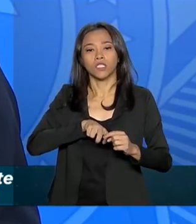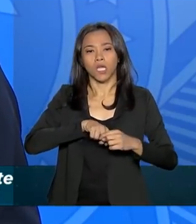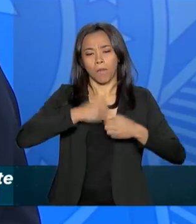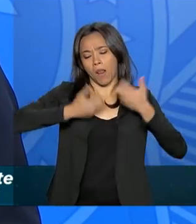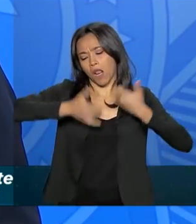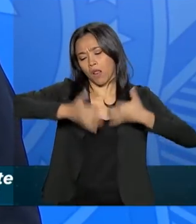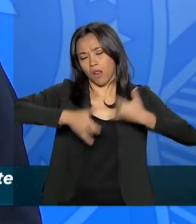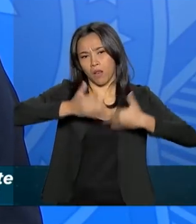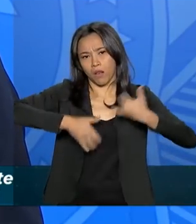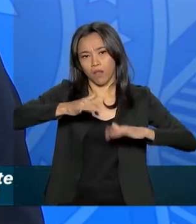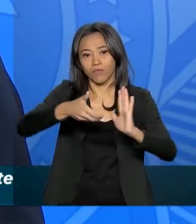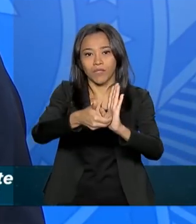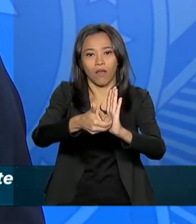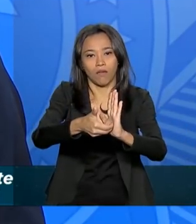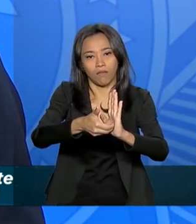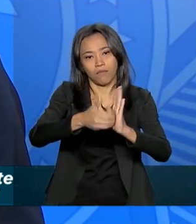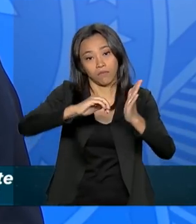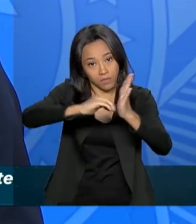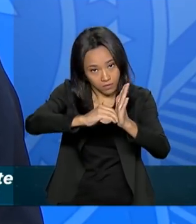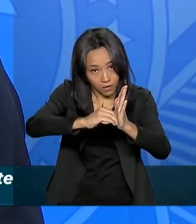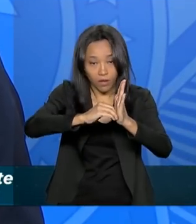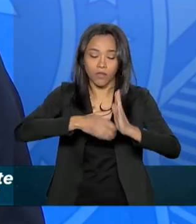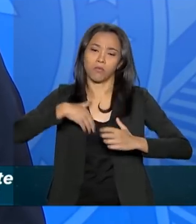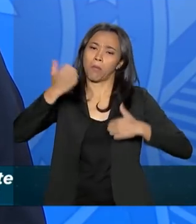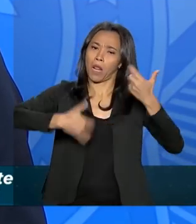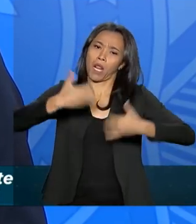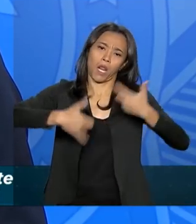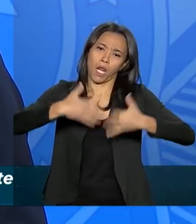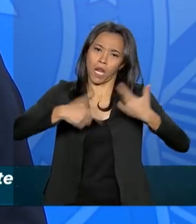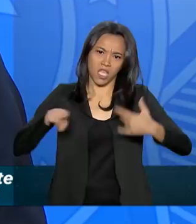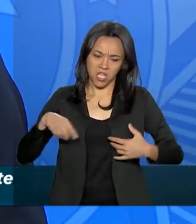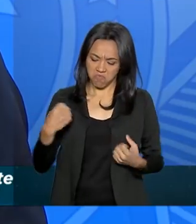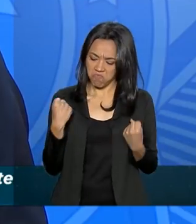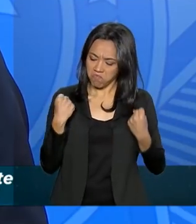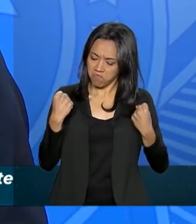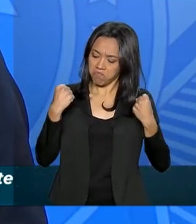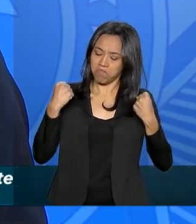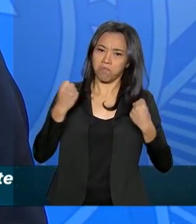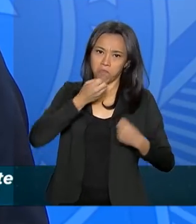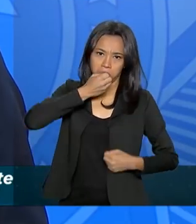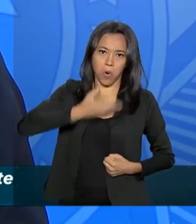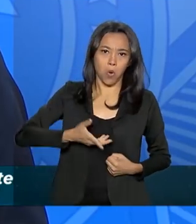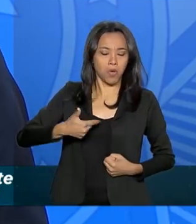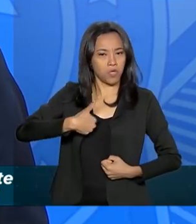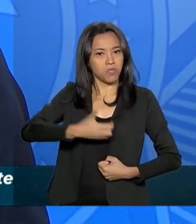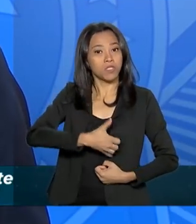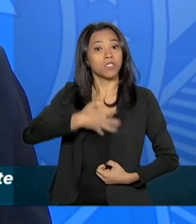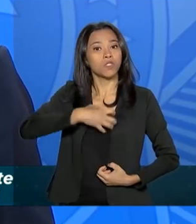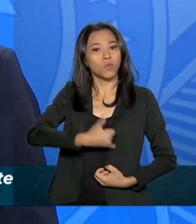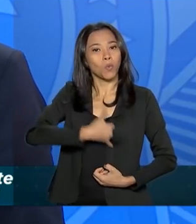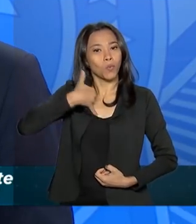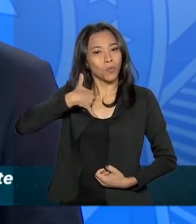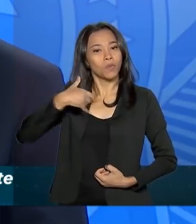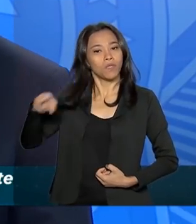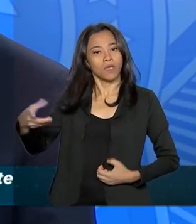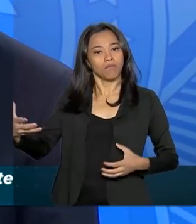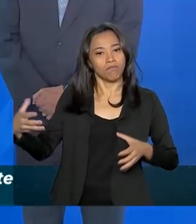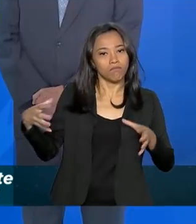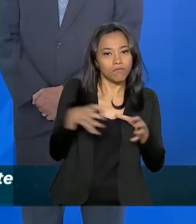e saiu mais fortalecido do que entrou. E, para mim, é motivo de honra e orgulho tê-lo em meu ministério.